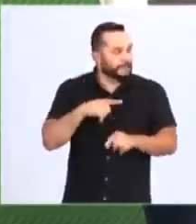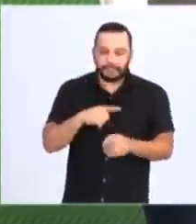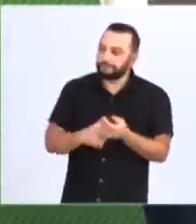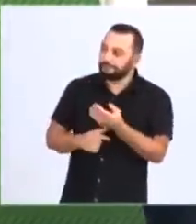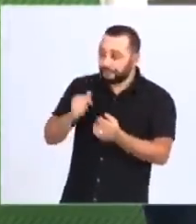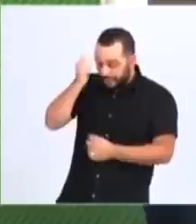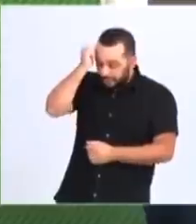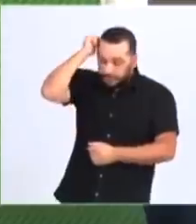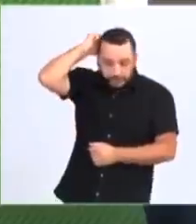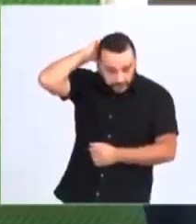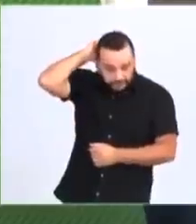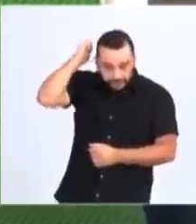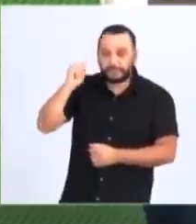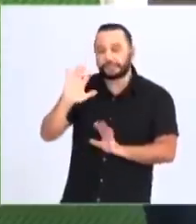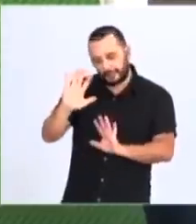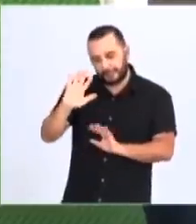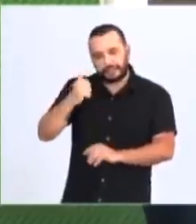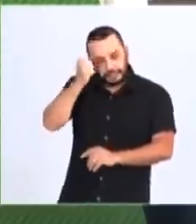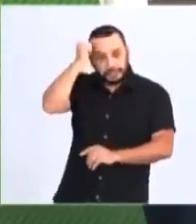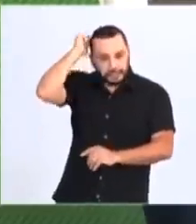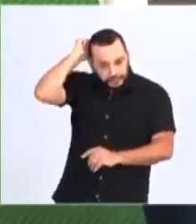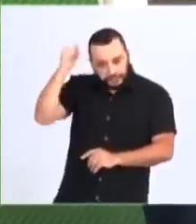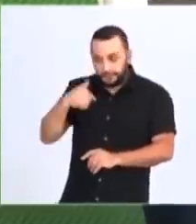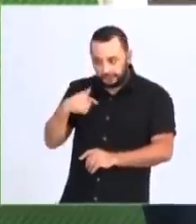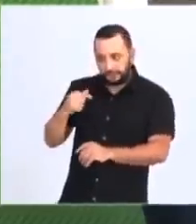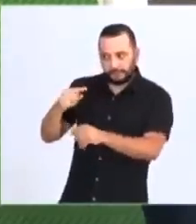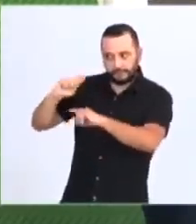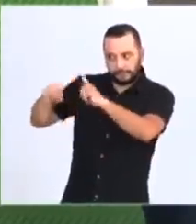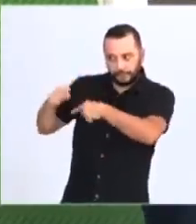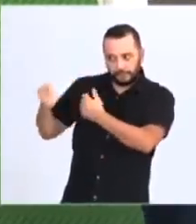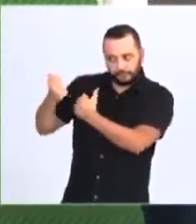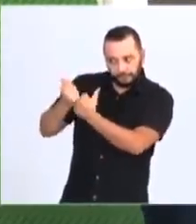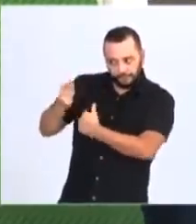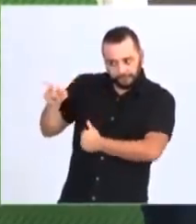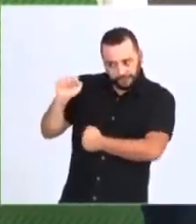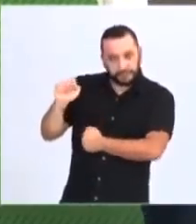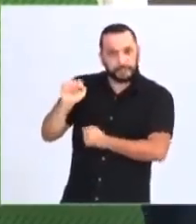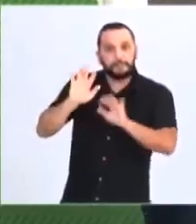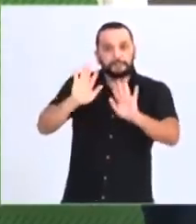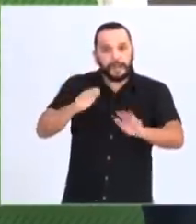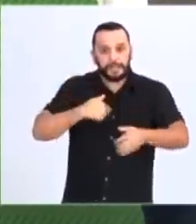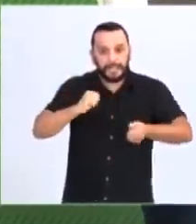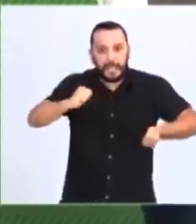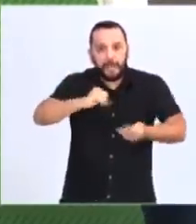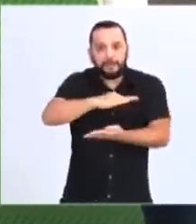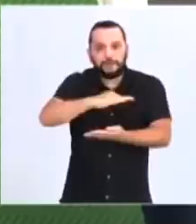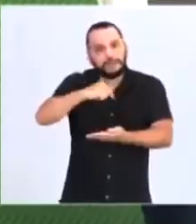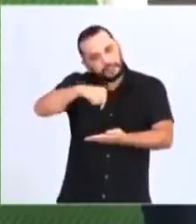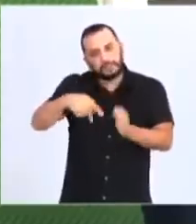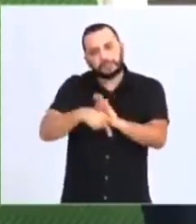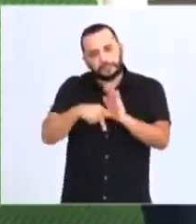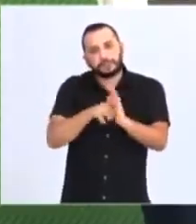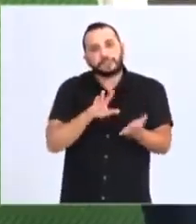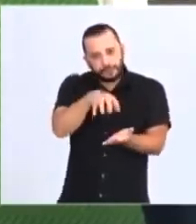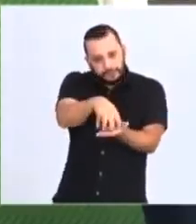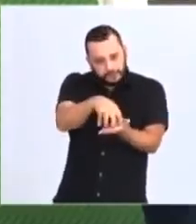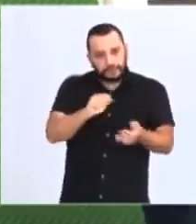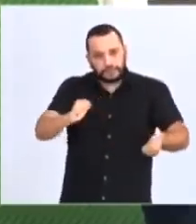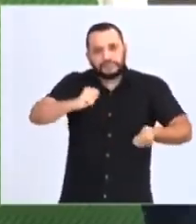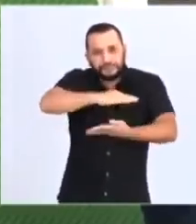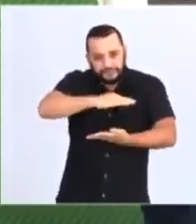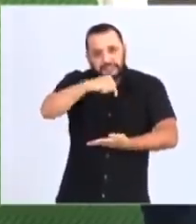para que a Anvisa, a Agência Nacional de Vigilância Sanitária, tenha o senso de urgência para a